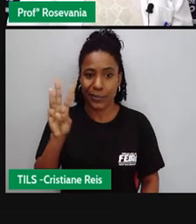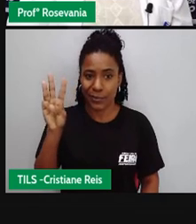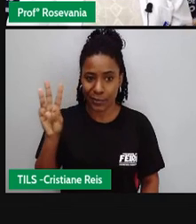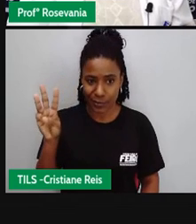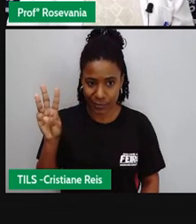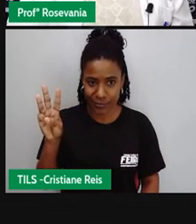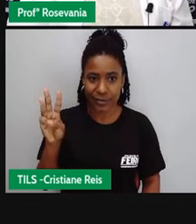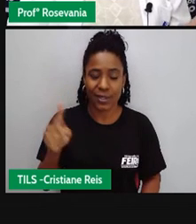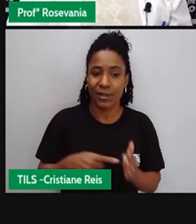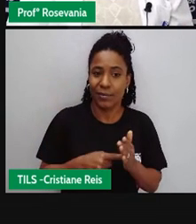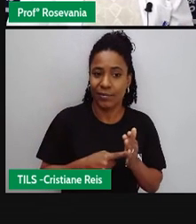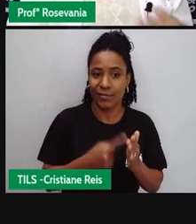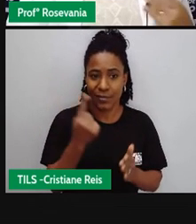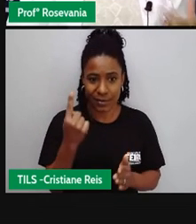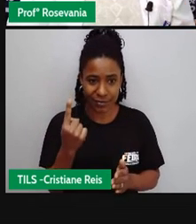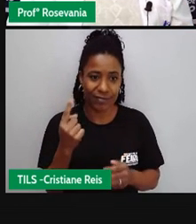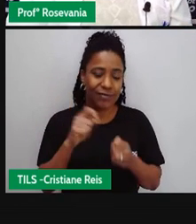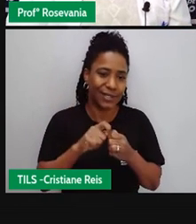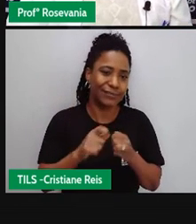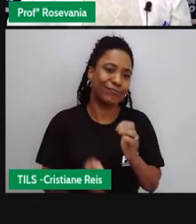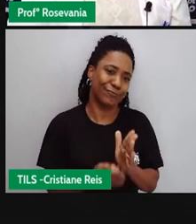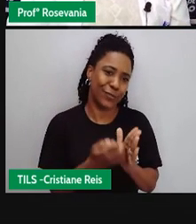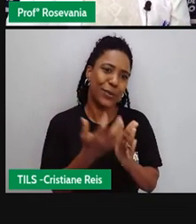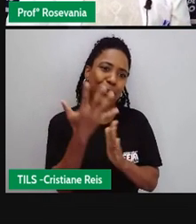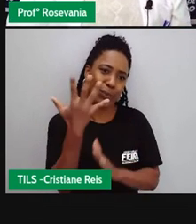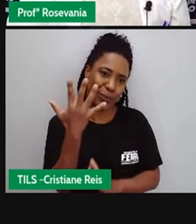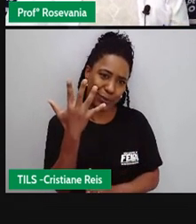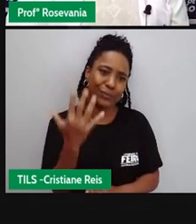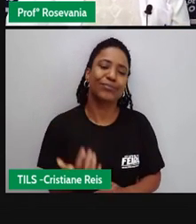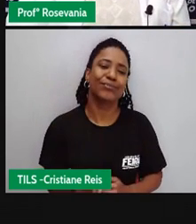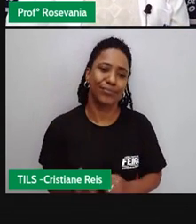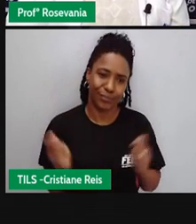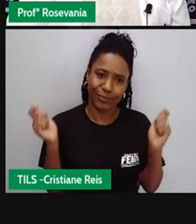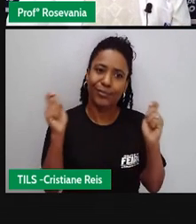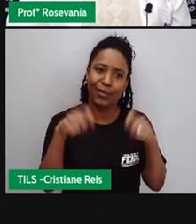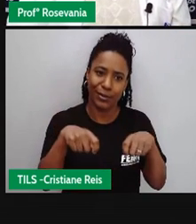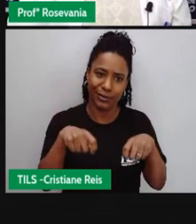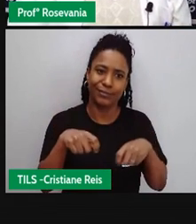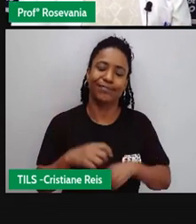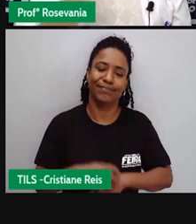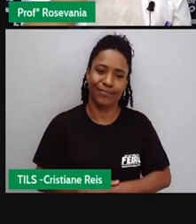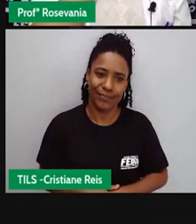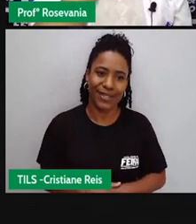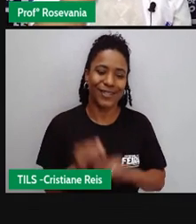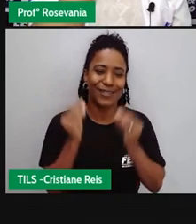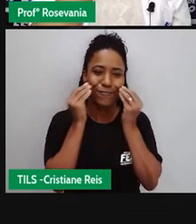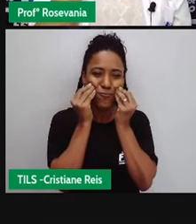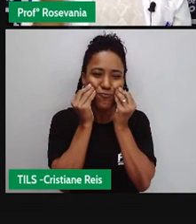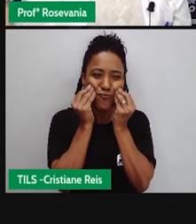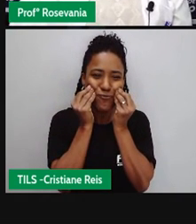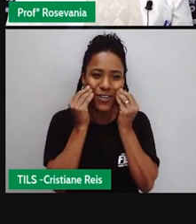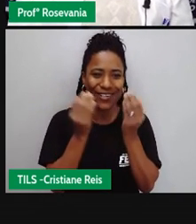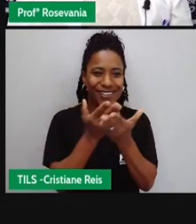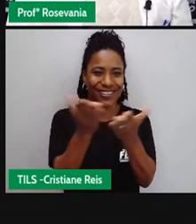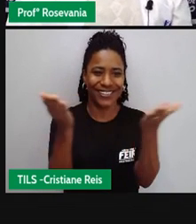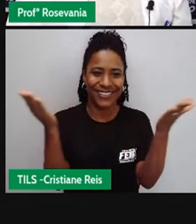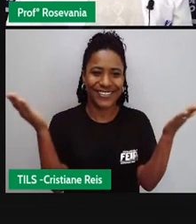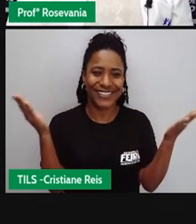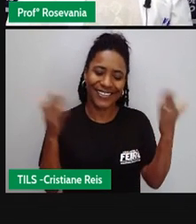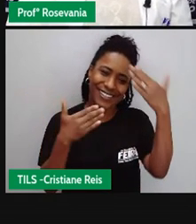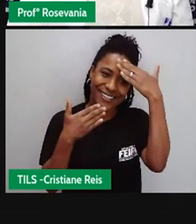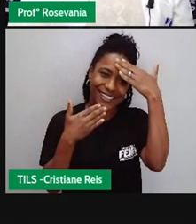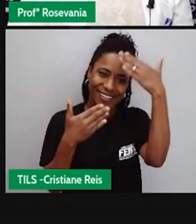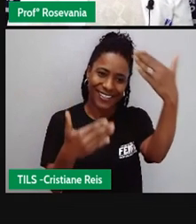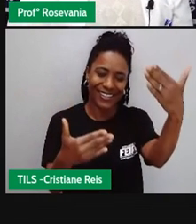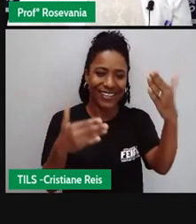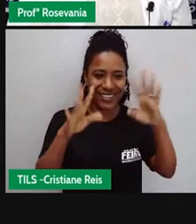tem a primeira vez que praticou isso, com certeza vai praticar muitas vezes depois. Beijão para todos. Obrigada por